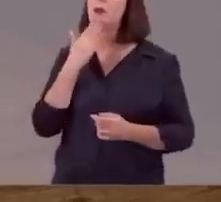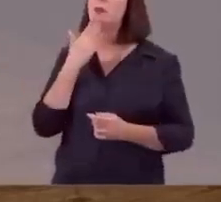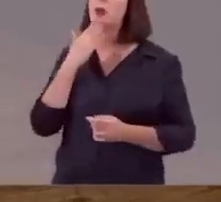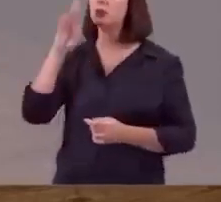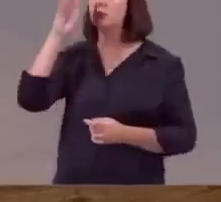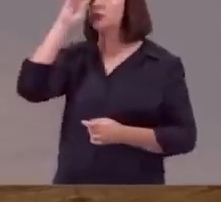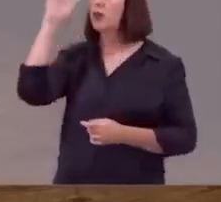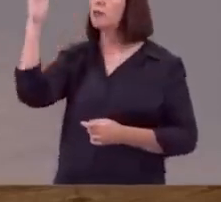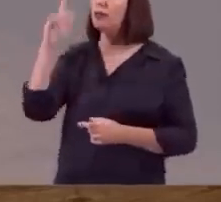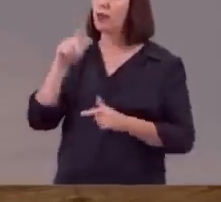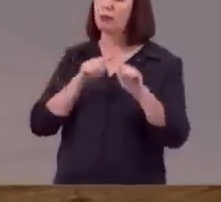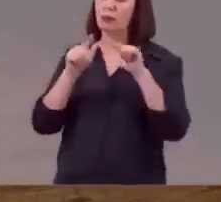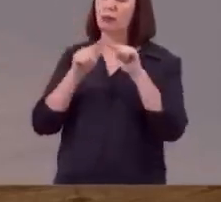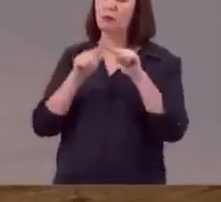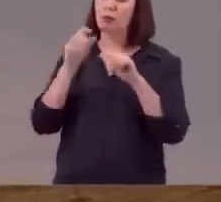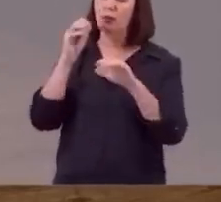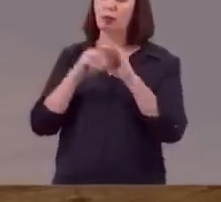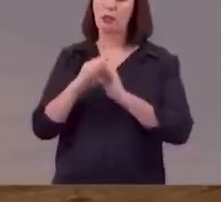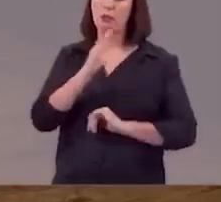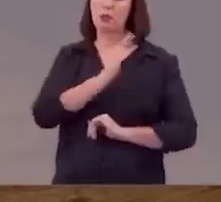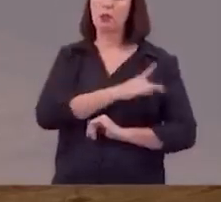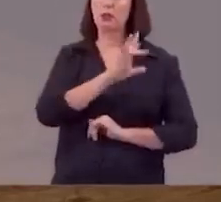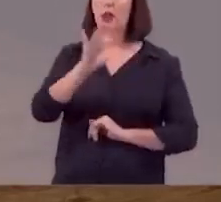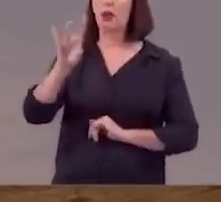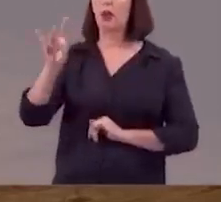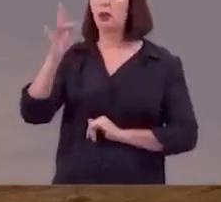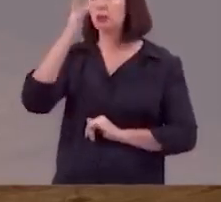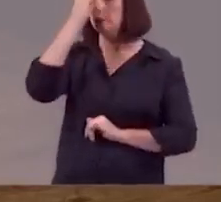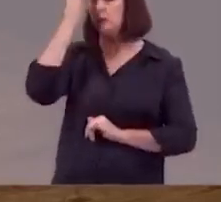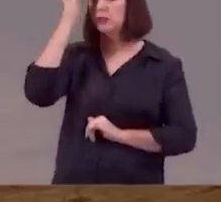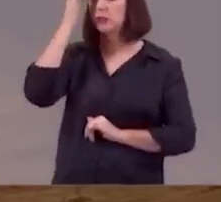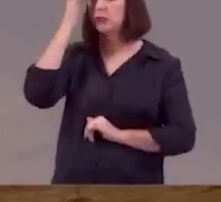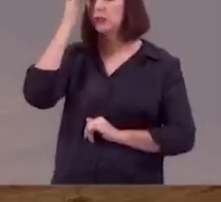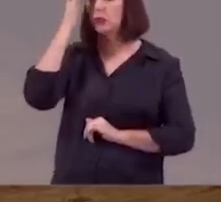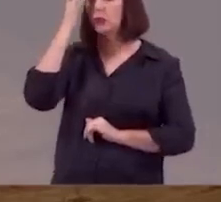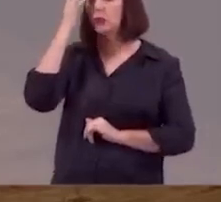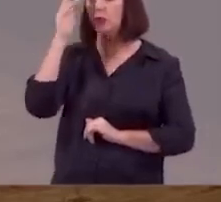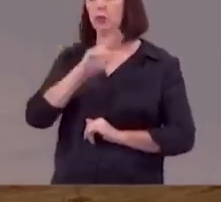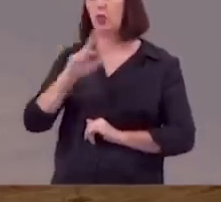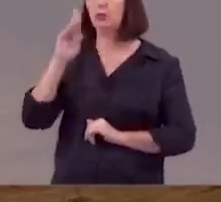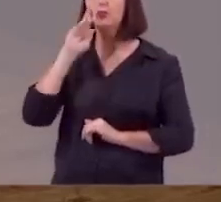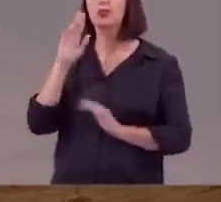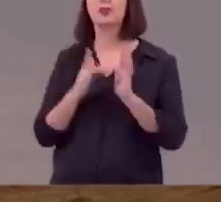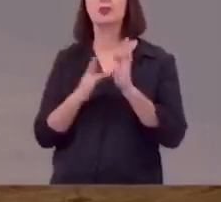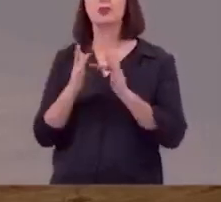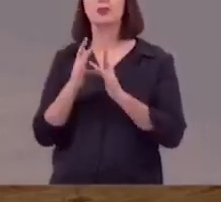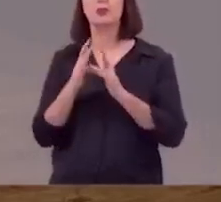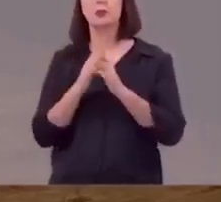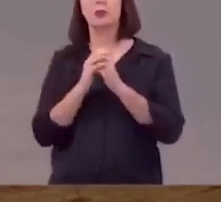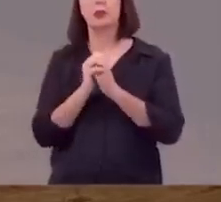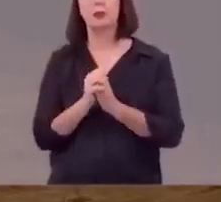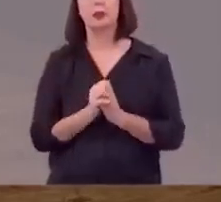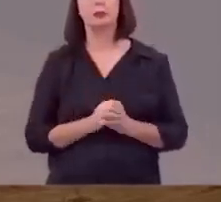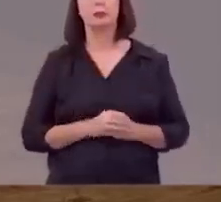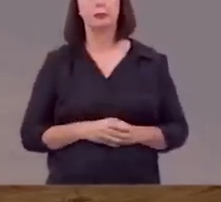peço que tu apliques esta palavra ao coração de todos eles em nome de Jesus